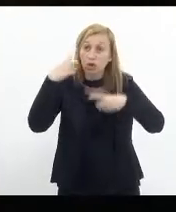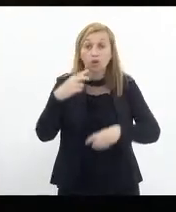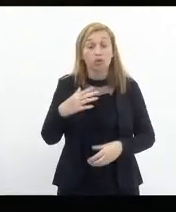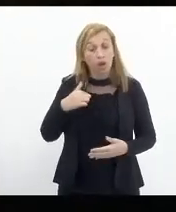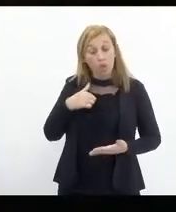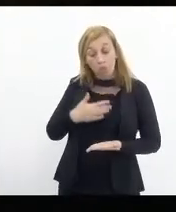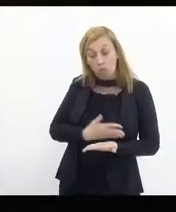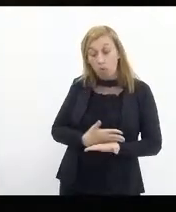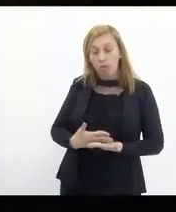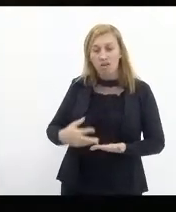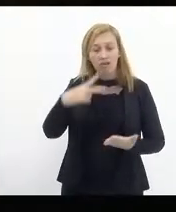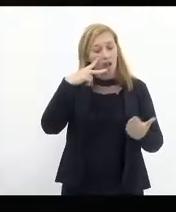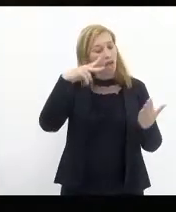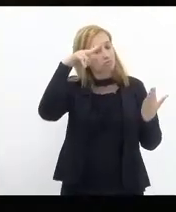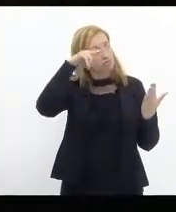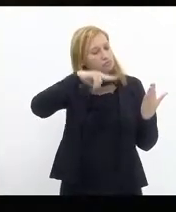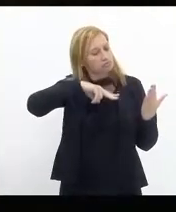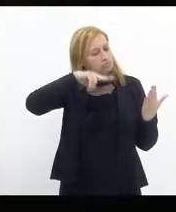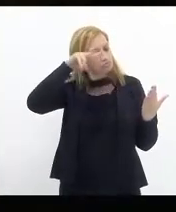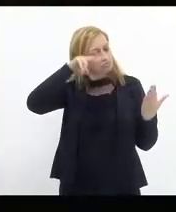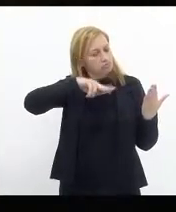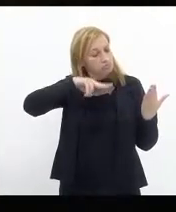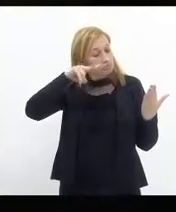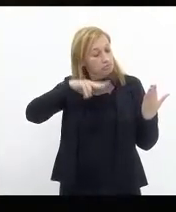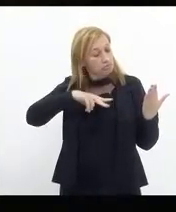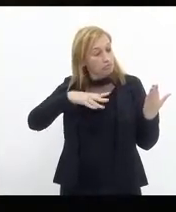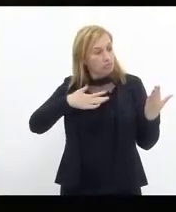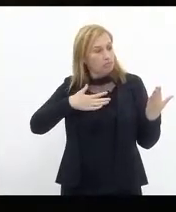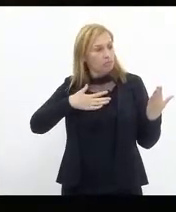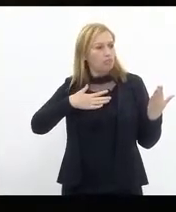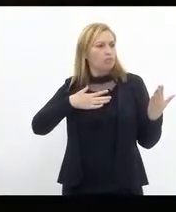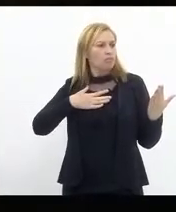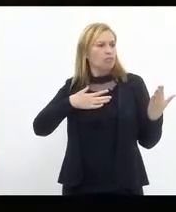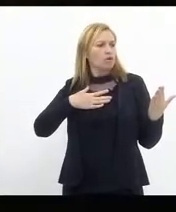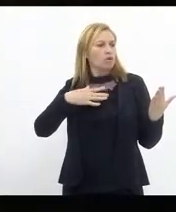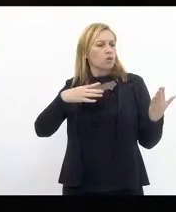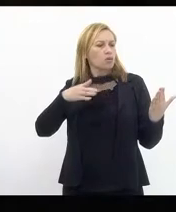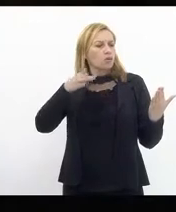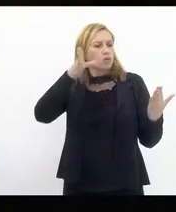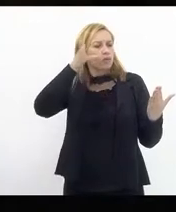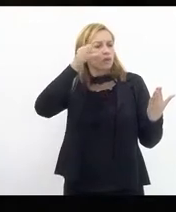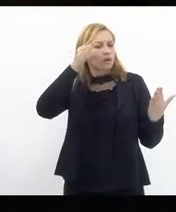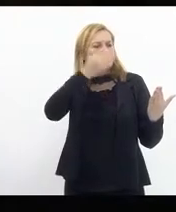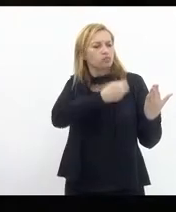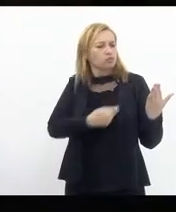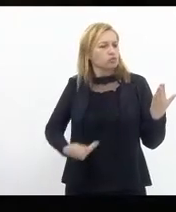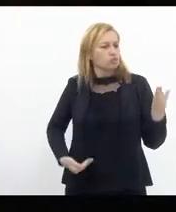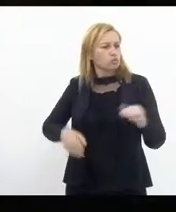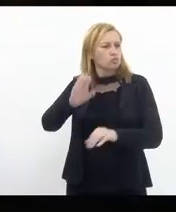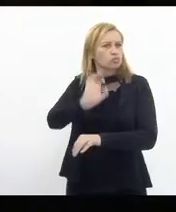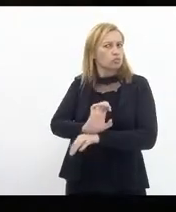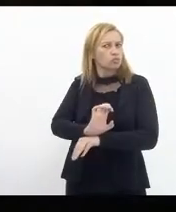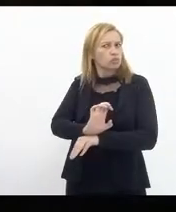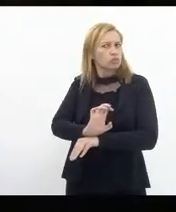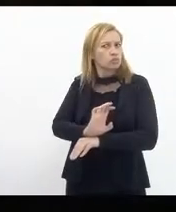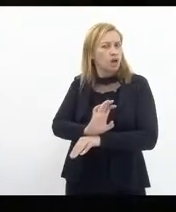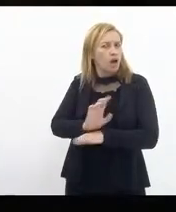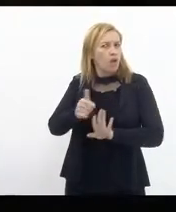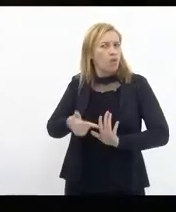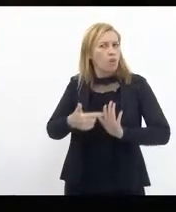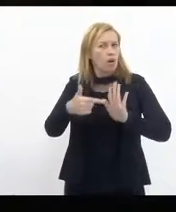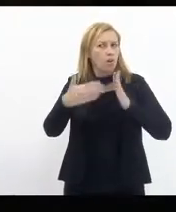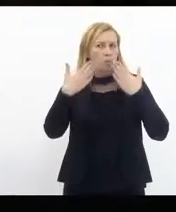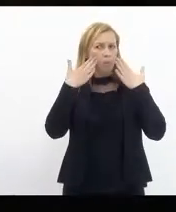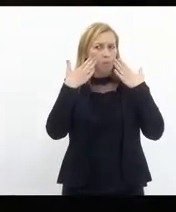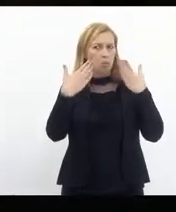começo ler intenções do governo do Estado do Rio de Janeiro ao apresentar